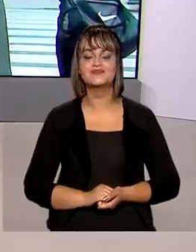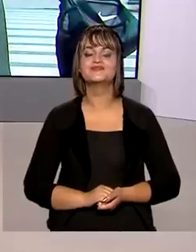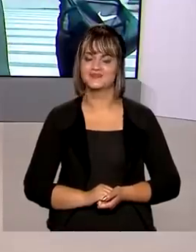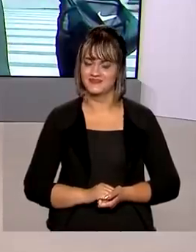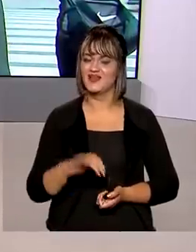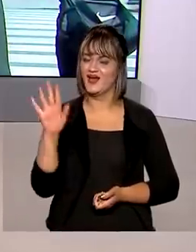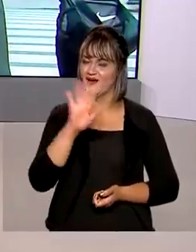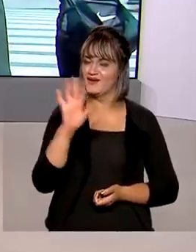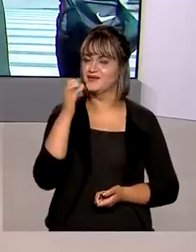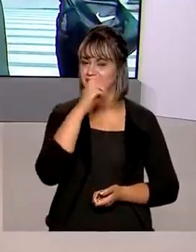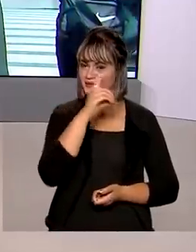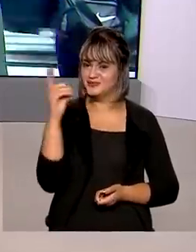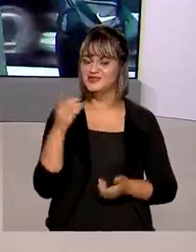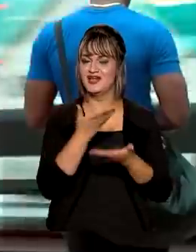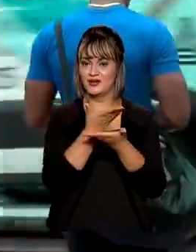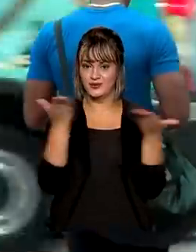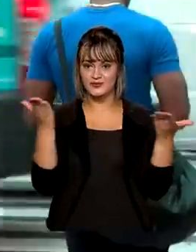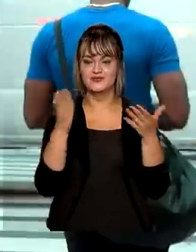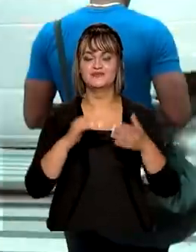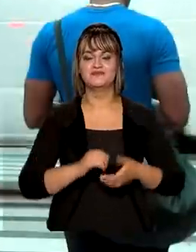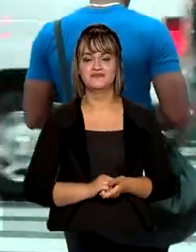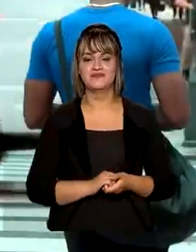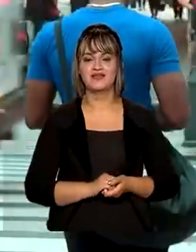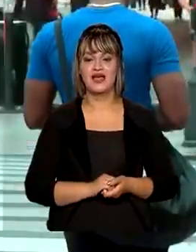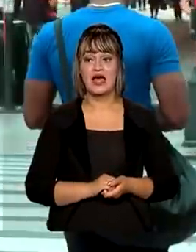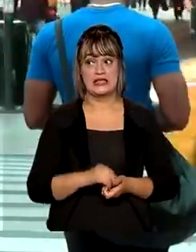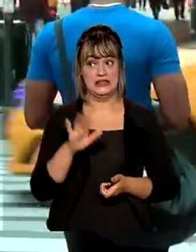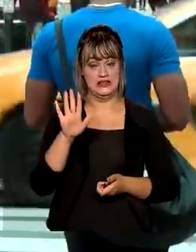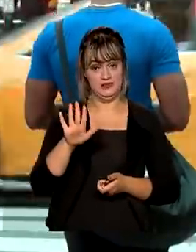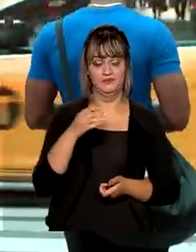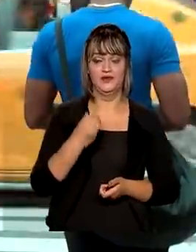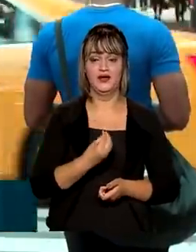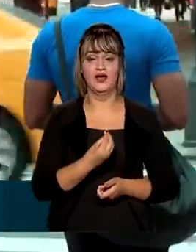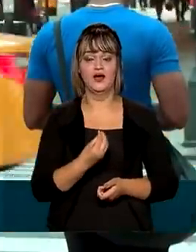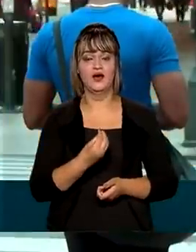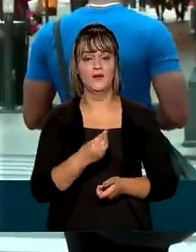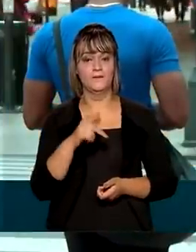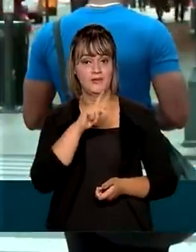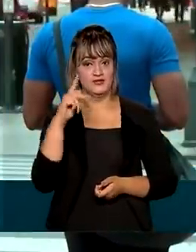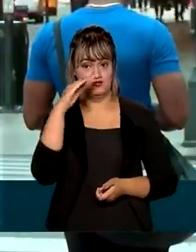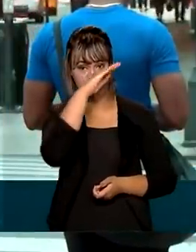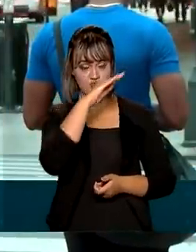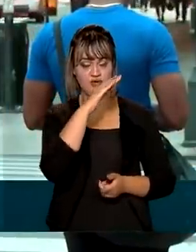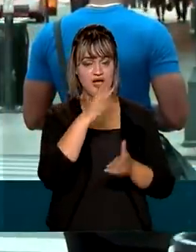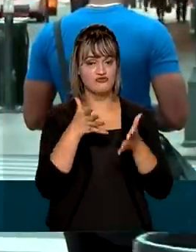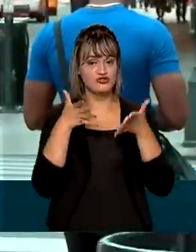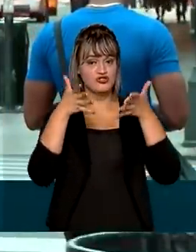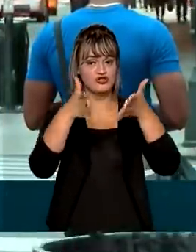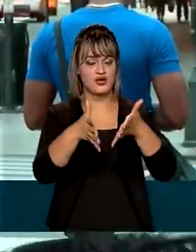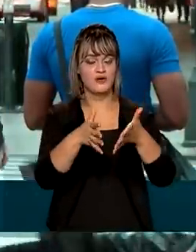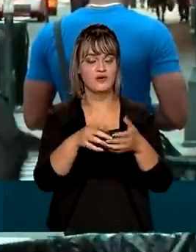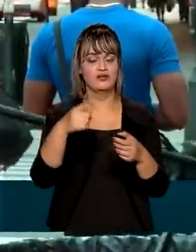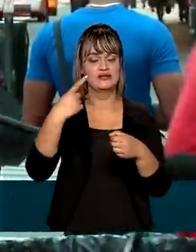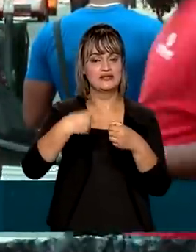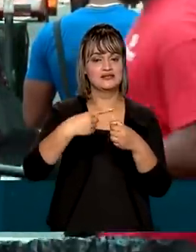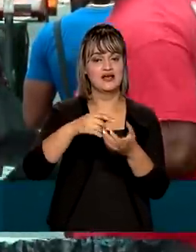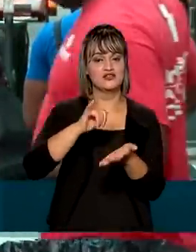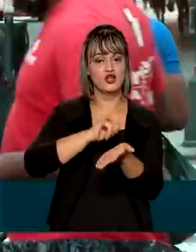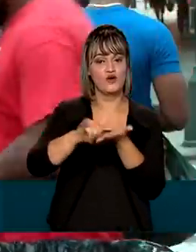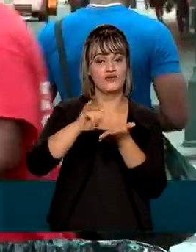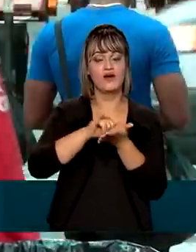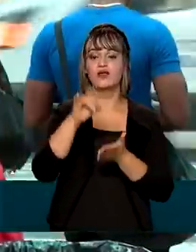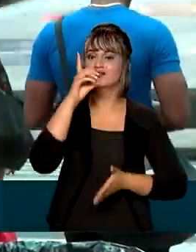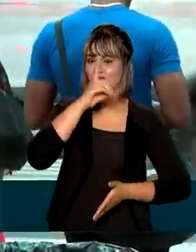Olá, Renata, bom dia, um bom dia a todos. Olha, o presidente Jair Bolsonaro chegou a Nova Iorque no domingo,